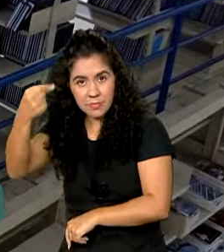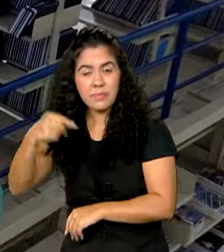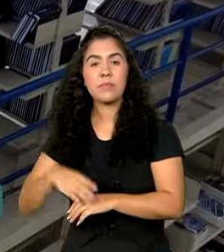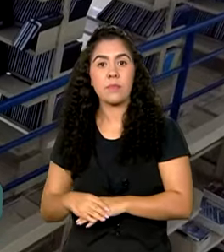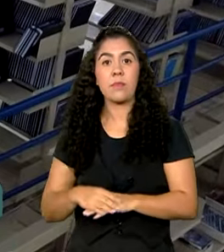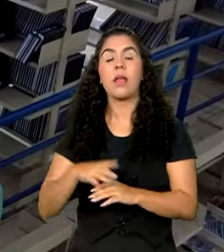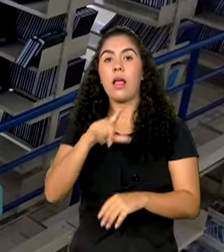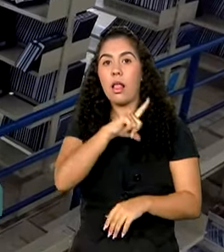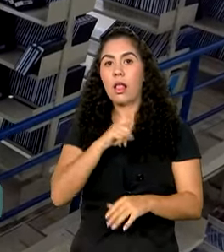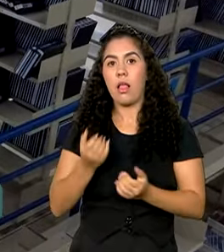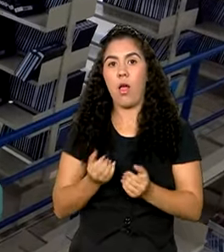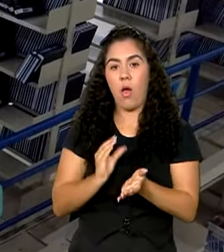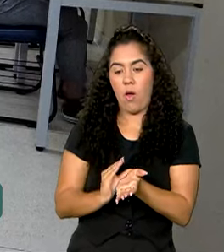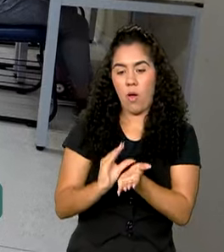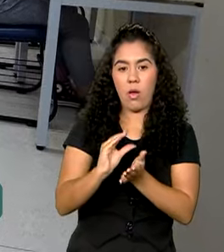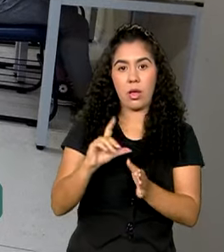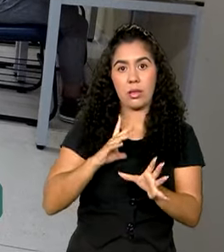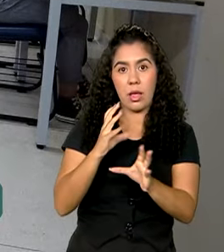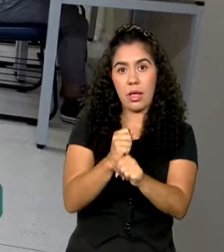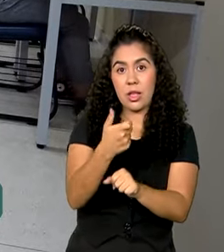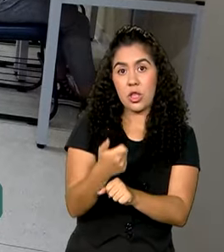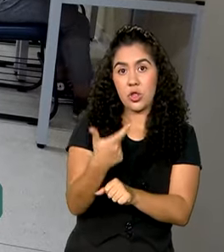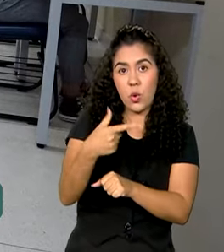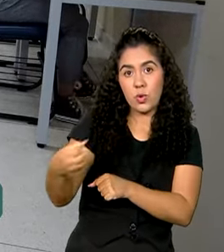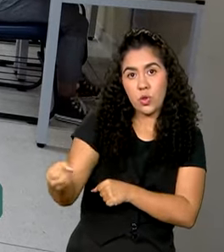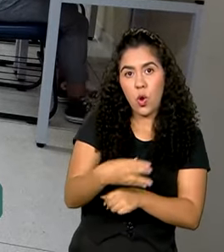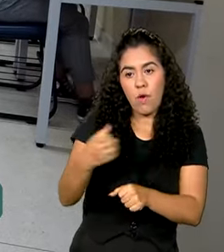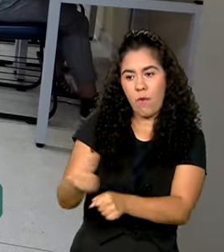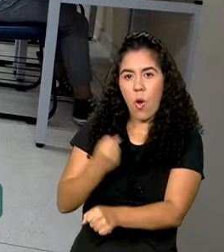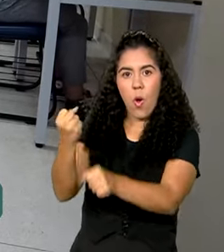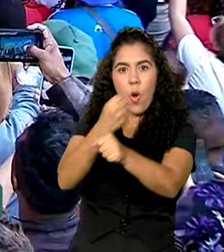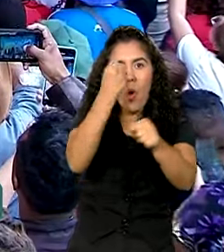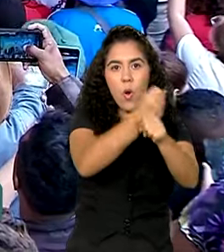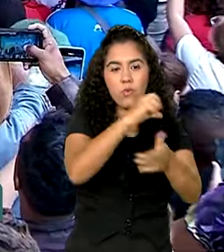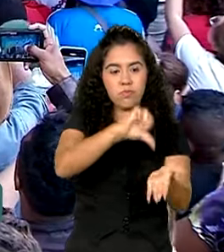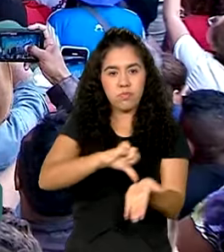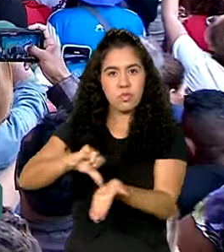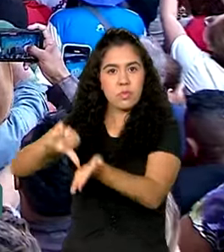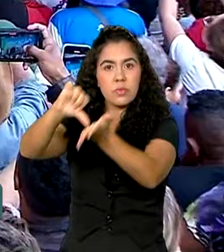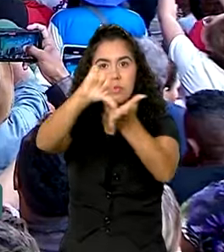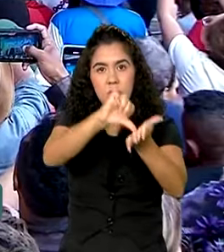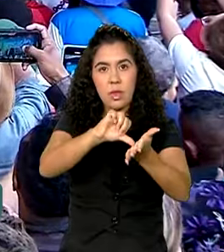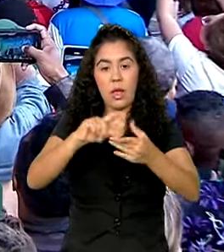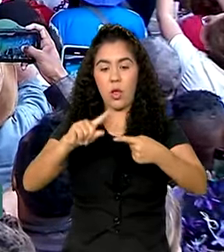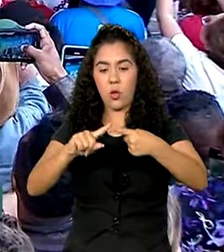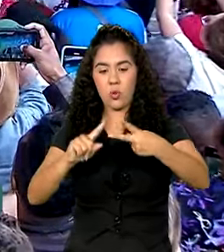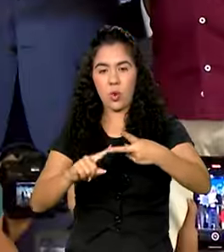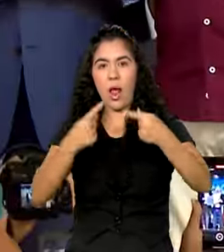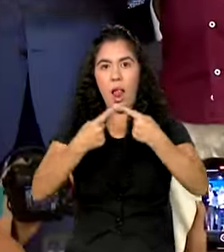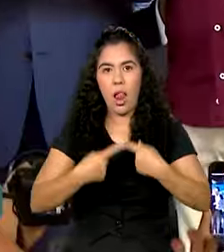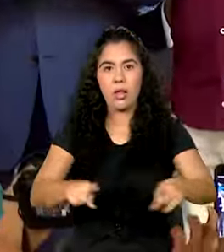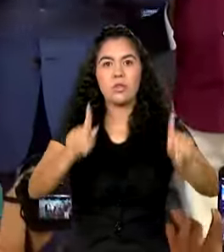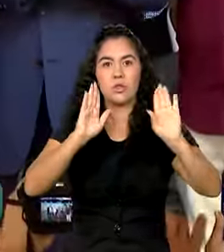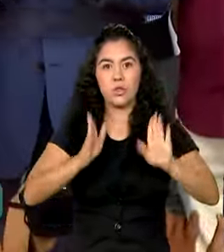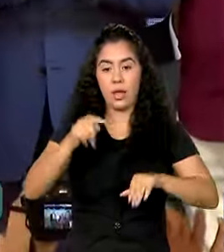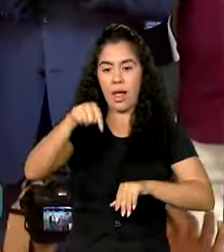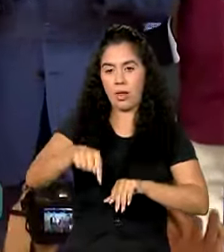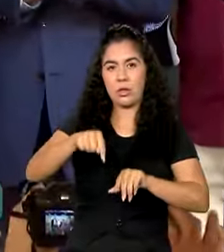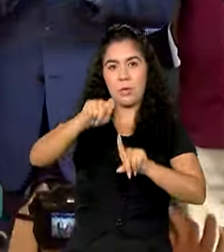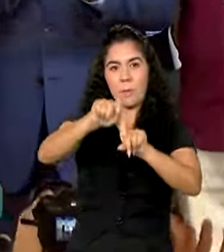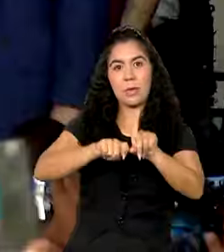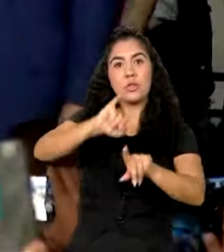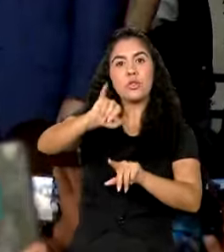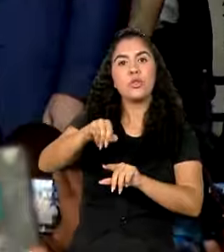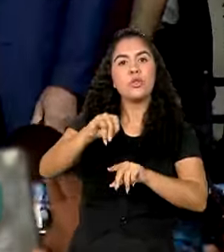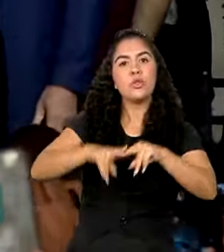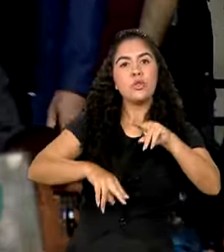Estado vai receber 12 novos campi. Dois deles foram lançados em junho deste ano pelo presidente Lula. O